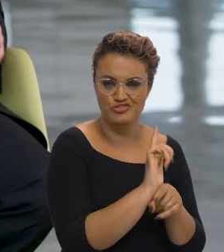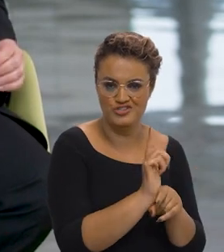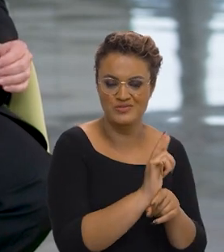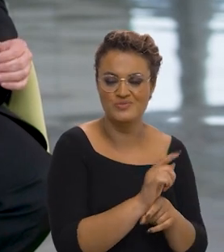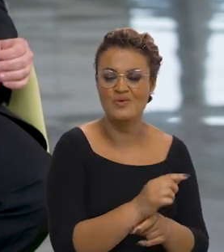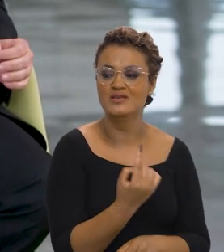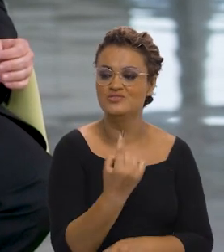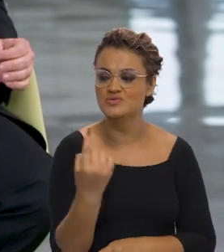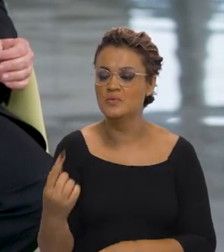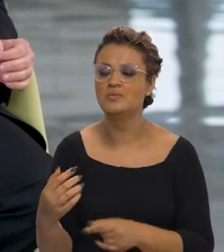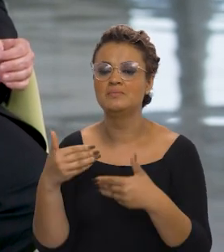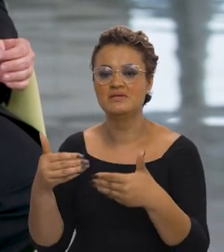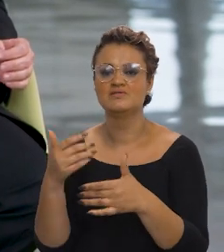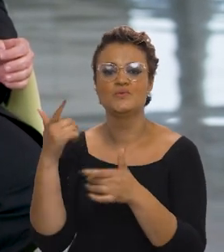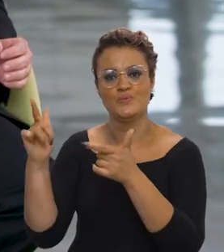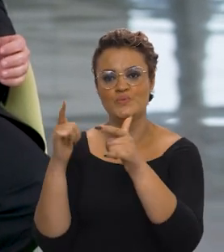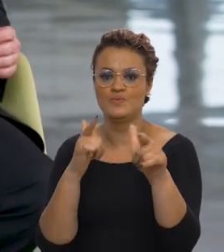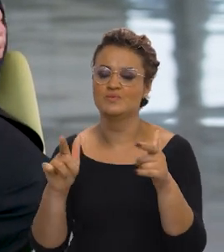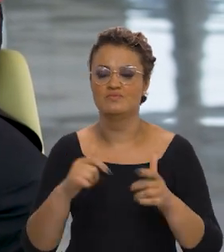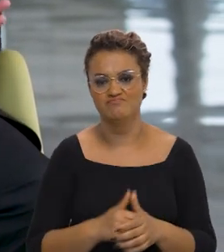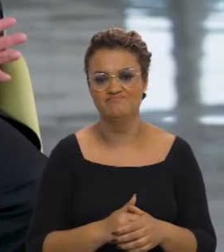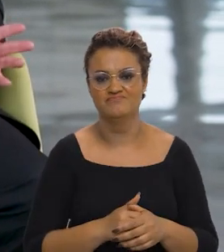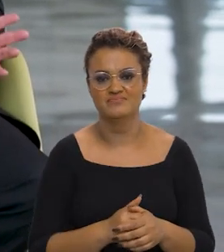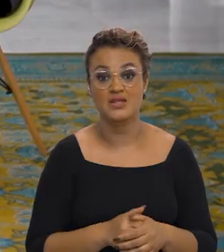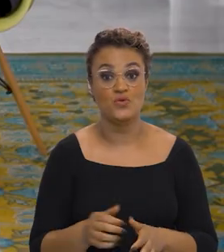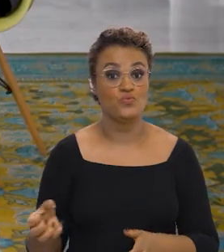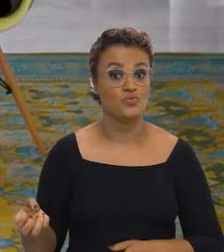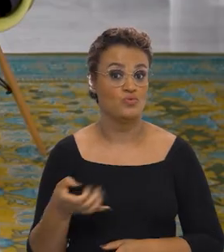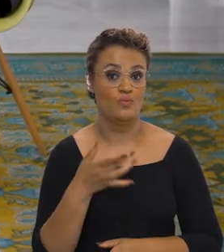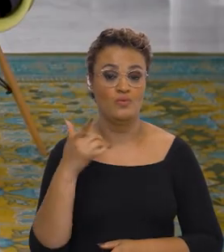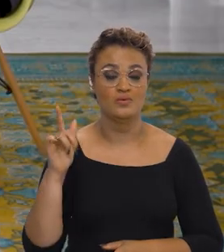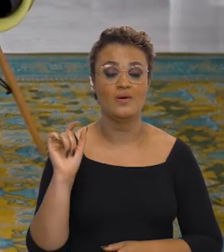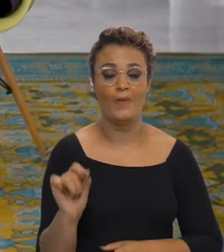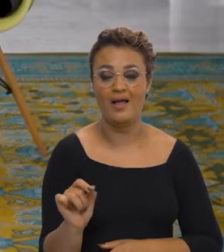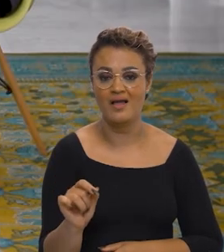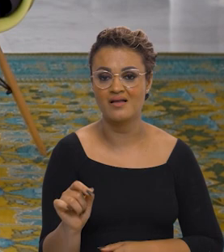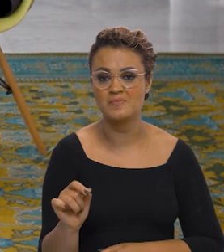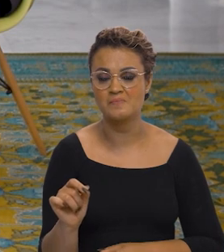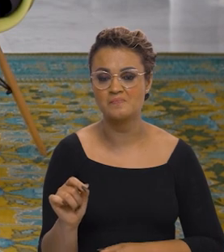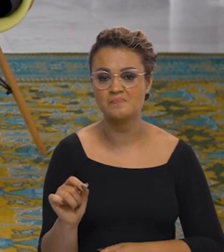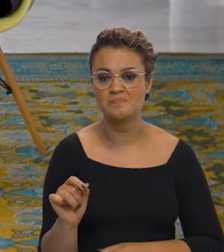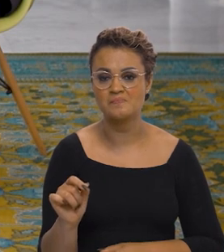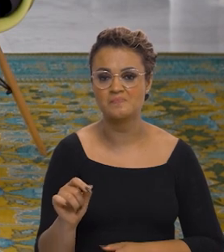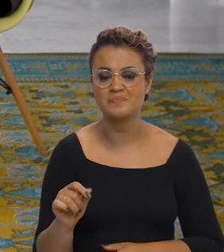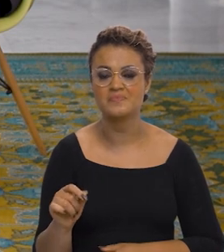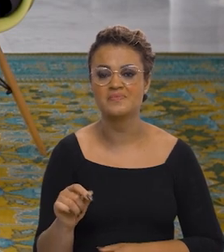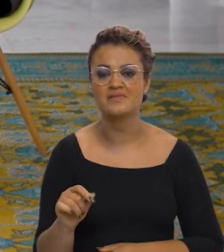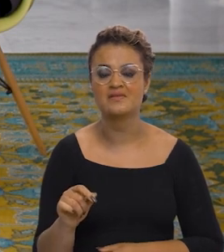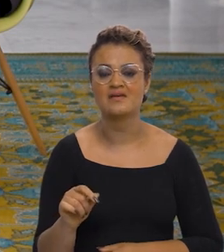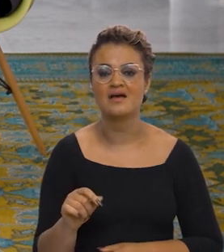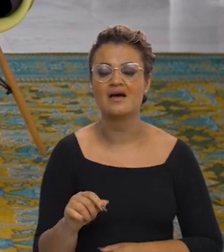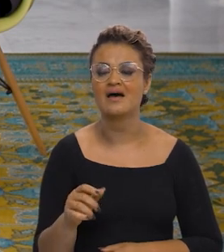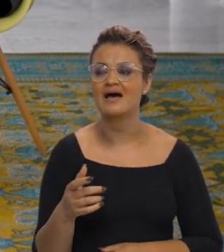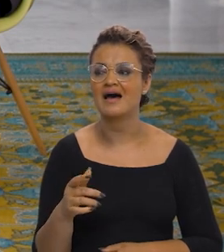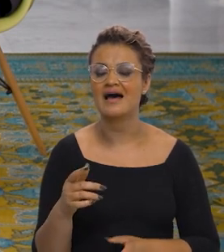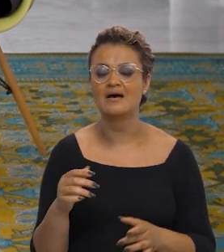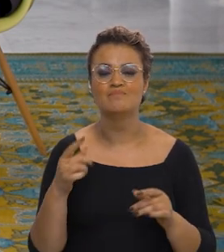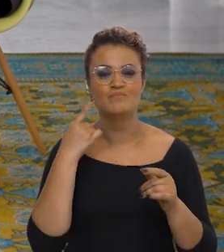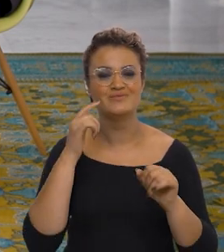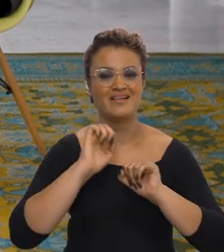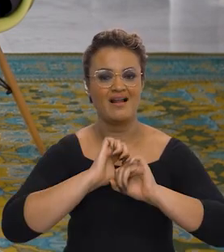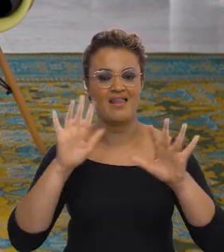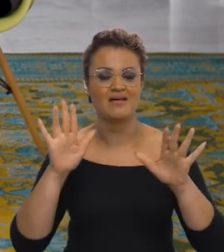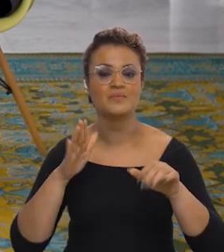para cada um dos ministérios que vai executar. E uma inovação é em relação a, hoje, a